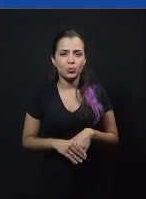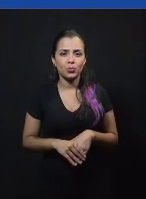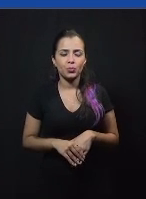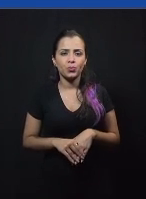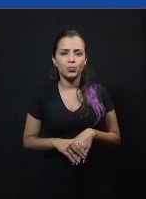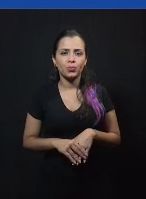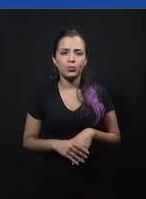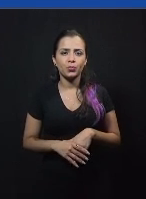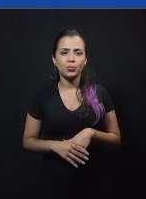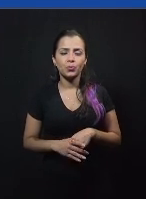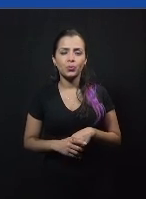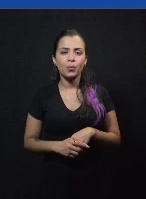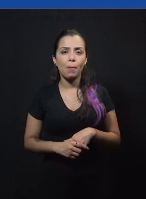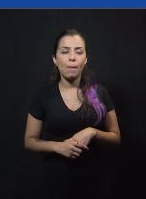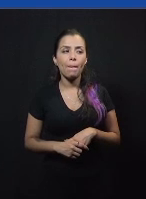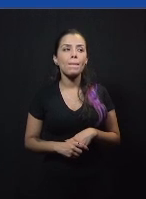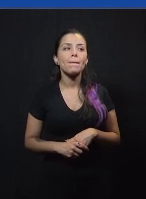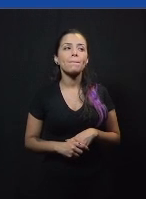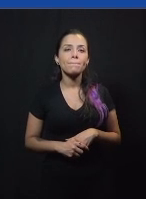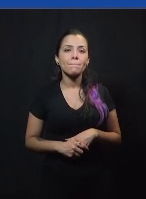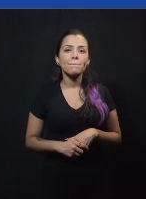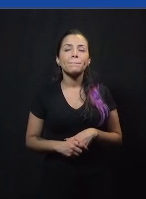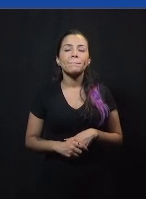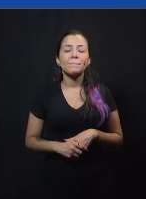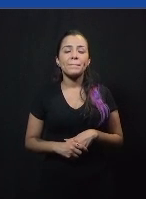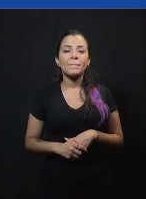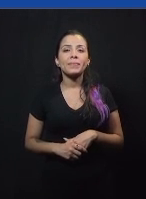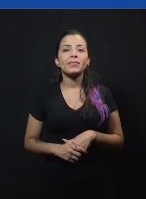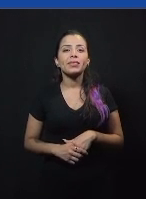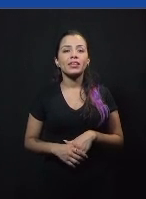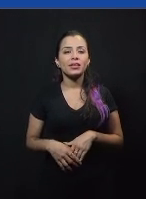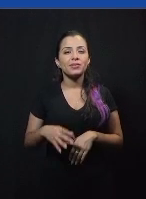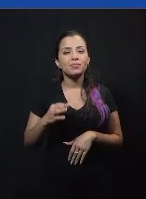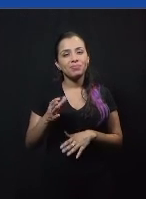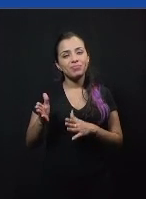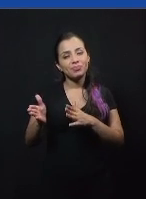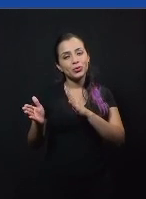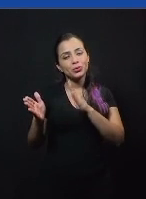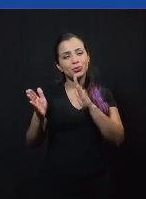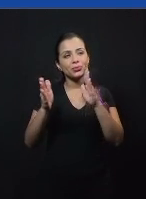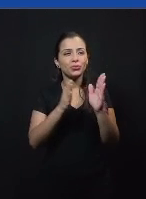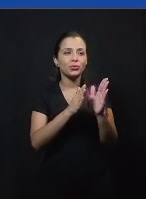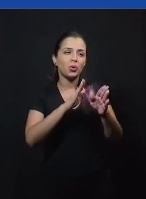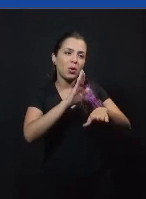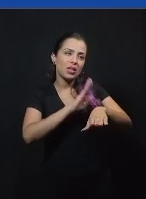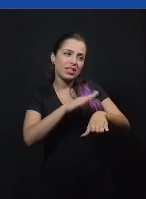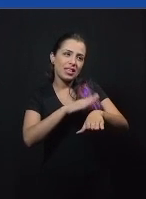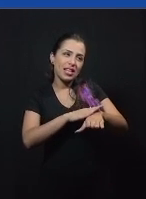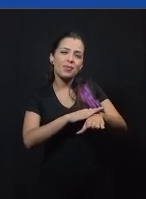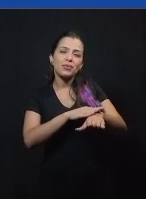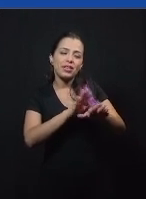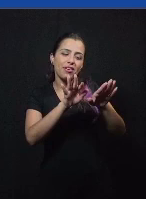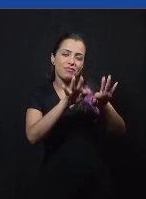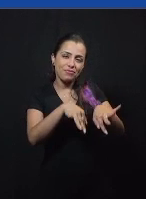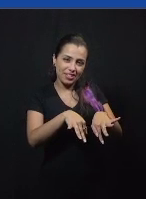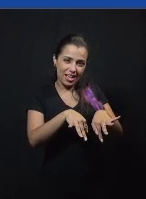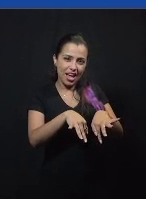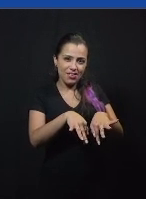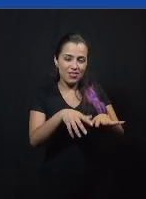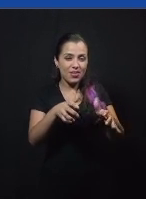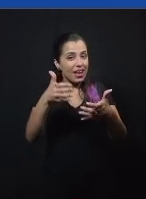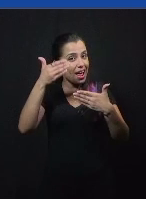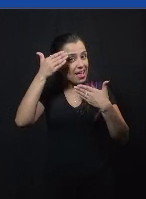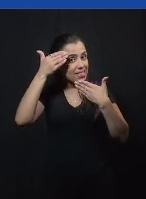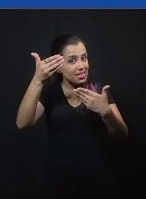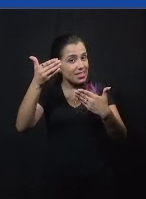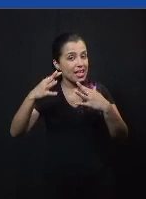é isso então eu acho que a gente já está no finalzinho do nosso tempo né só agradecer a presença de todo mundo todo mundo que